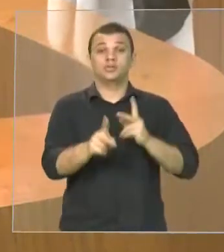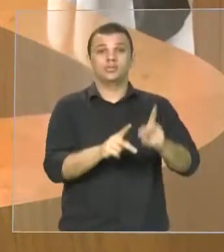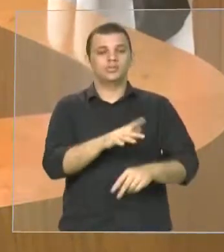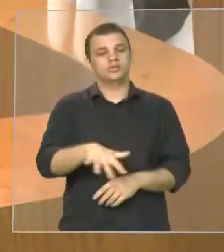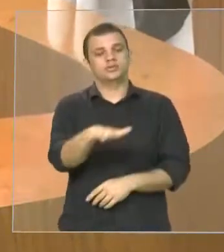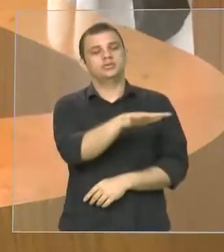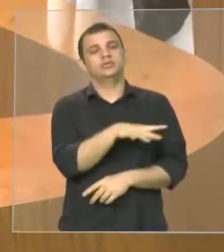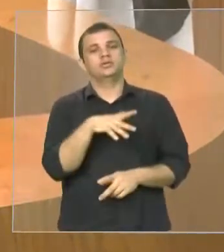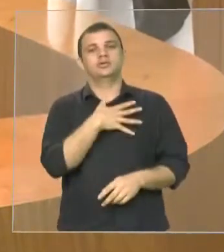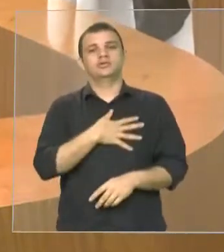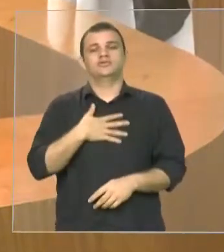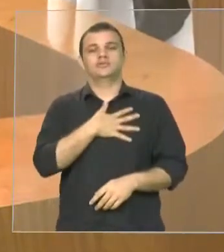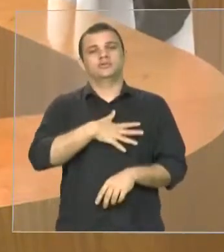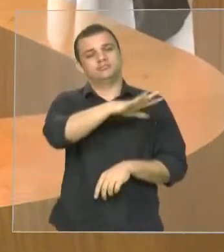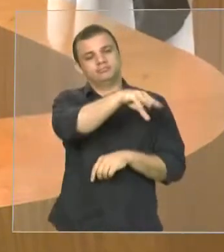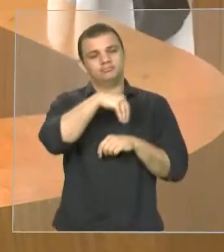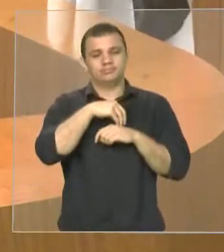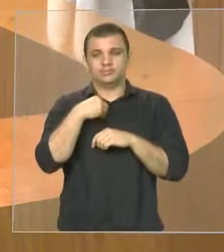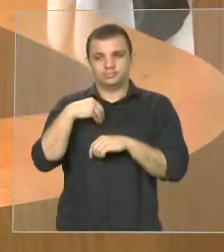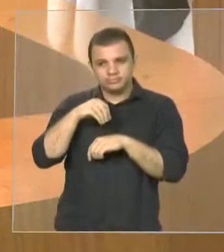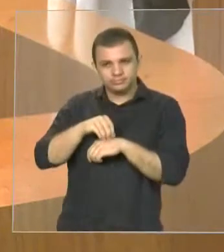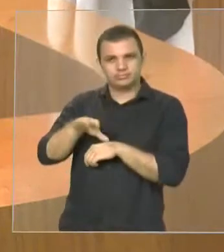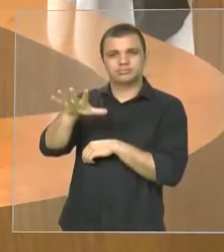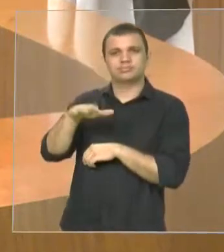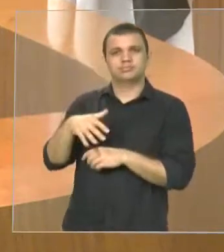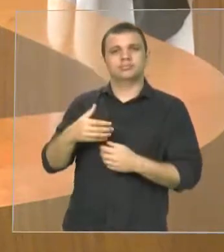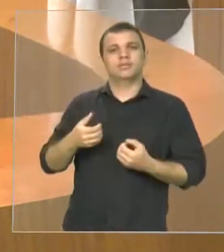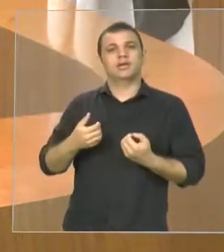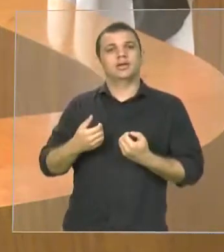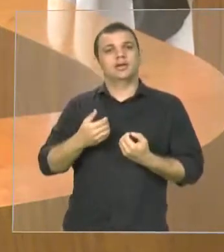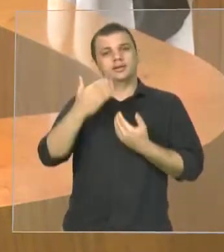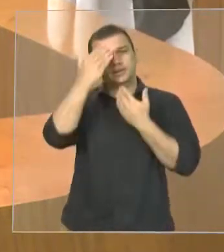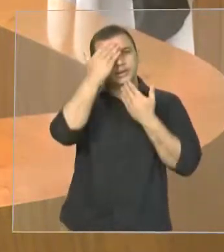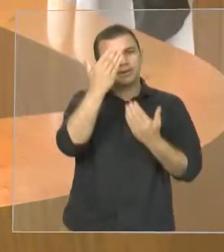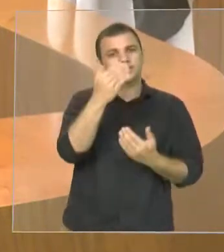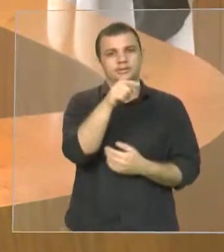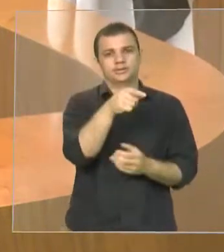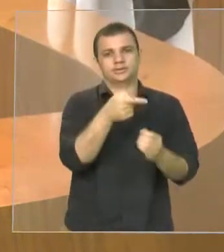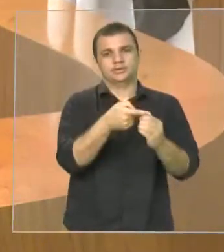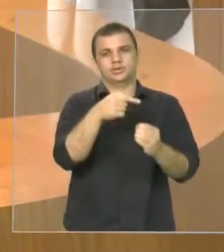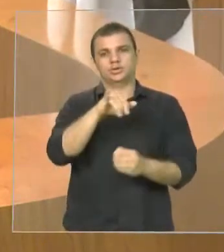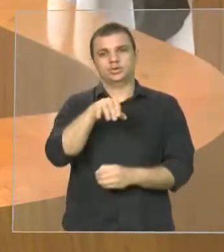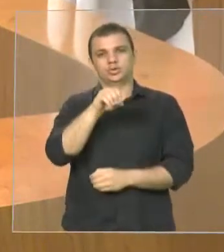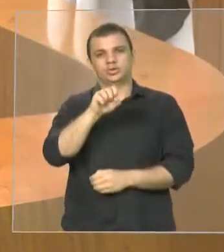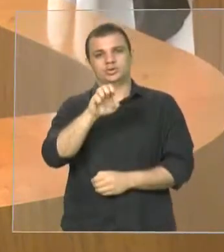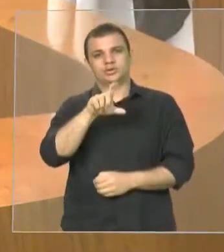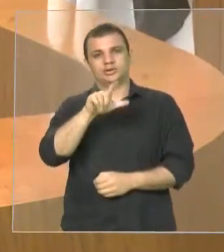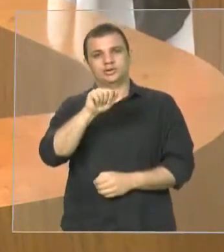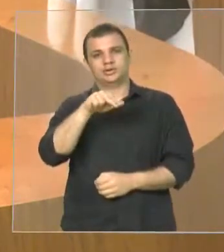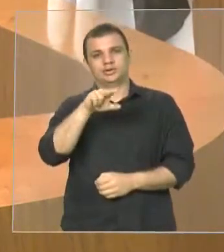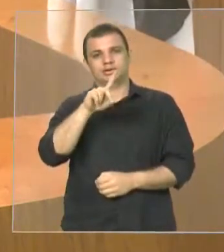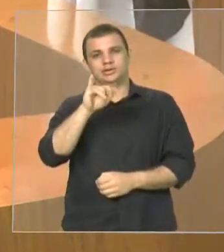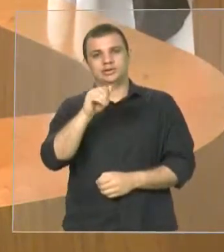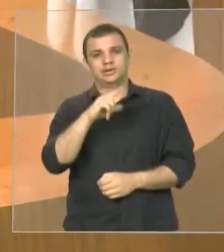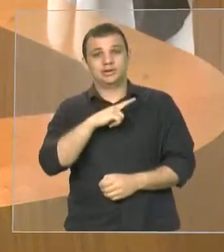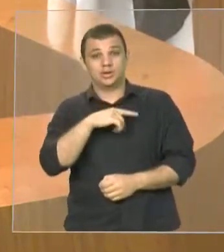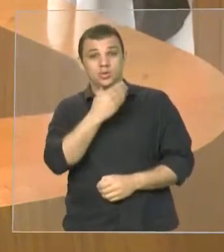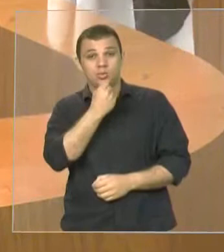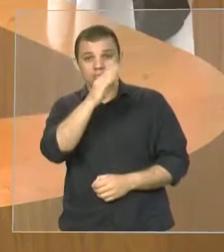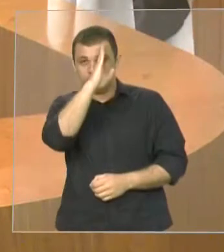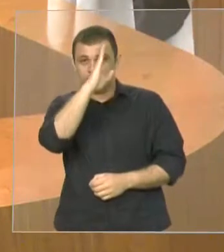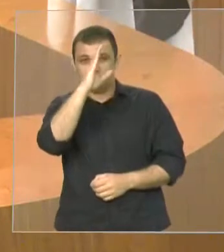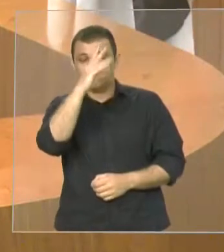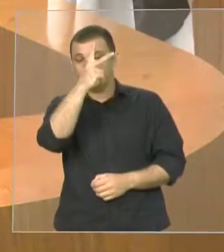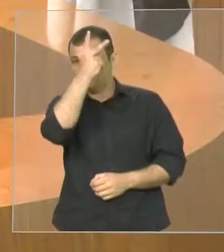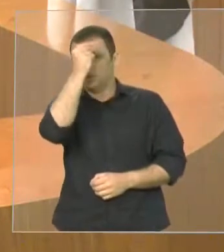gratidão do município de Joselândia através do prefeito Biner que me apoia que esteve lá presente que nos recebeu com muito